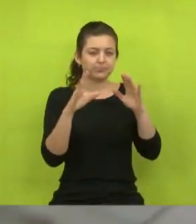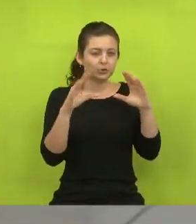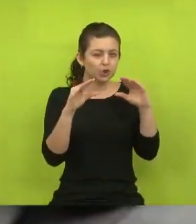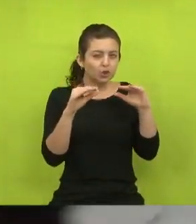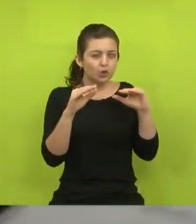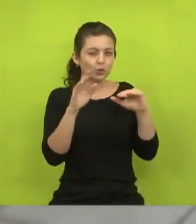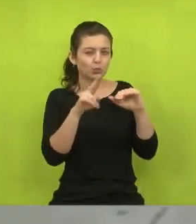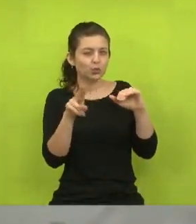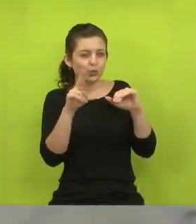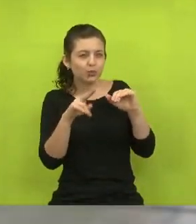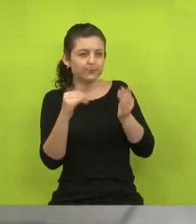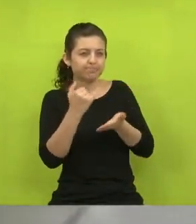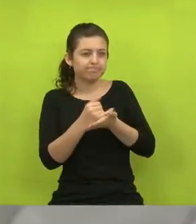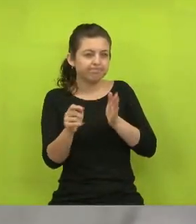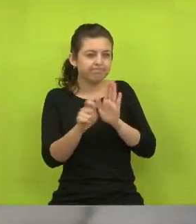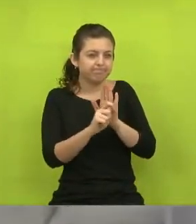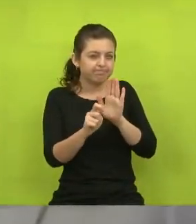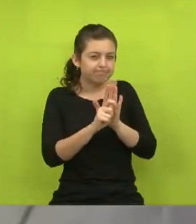usa,